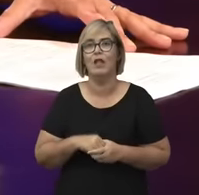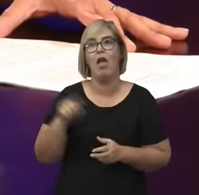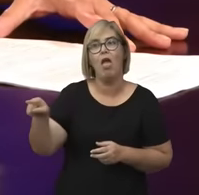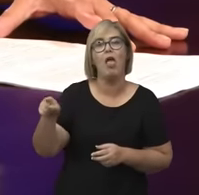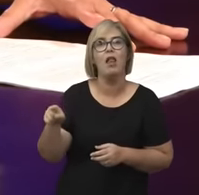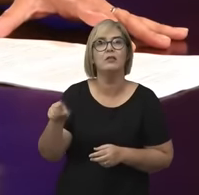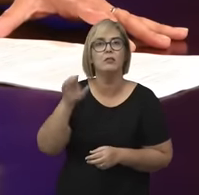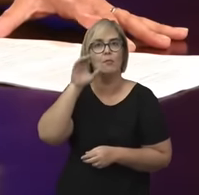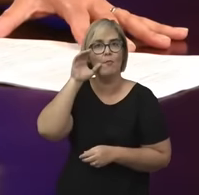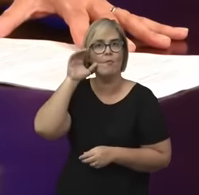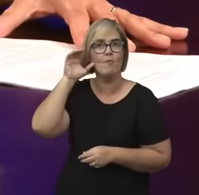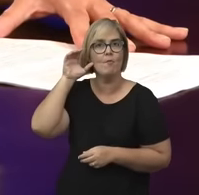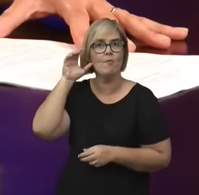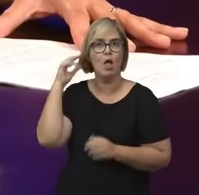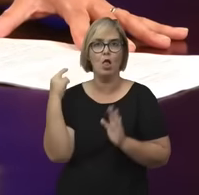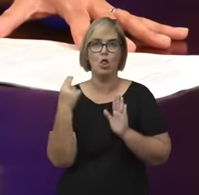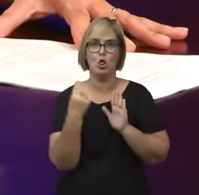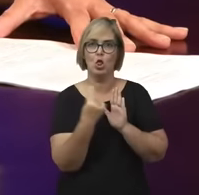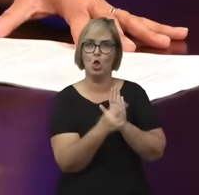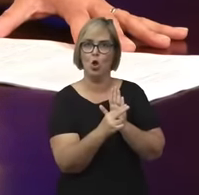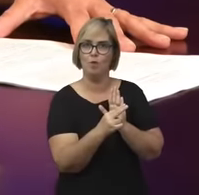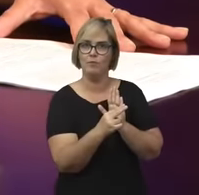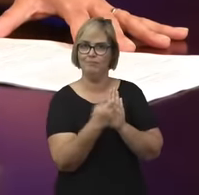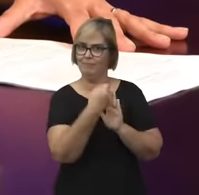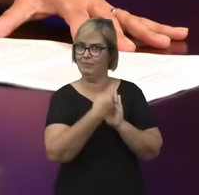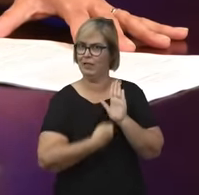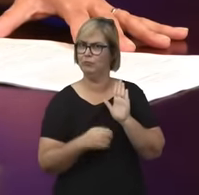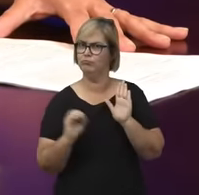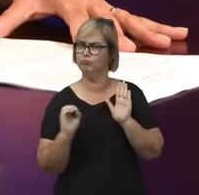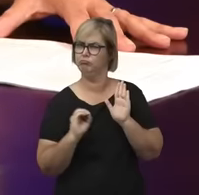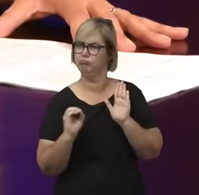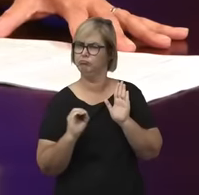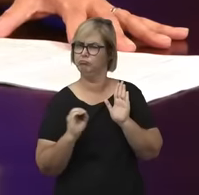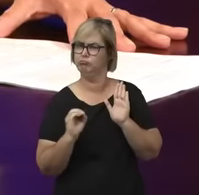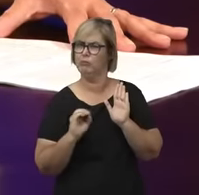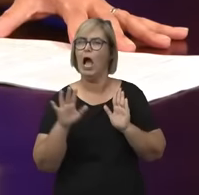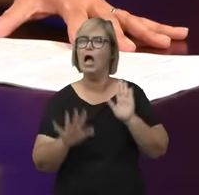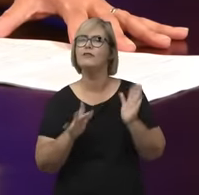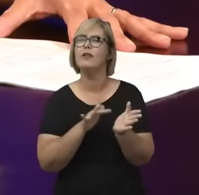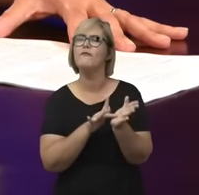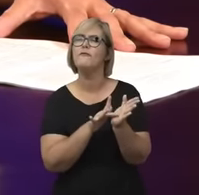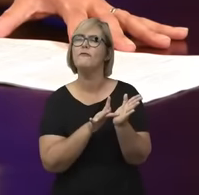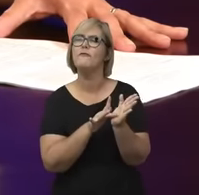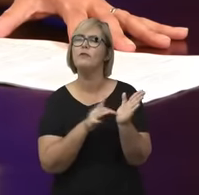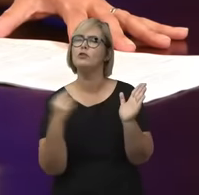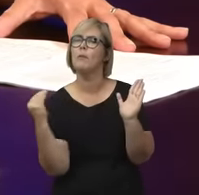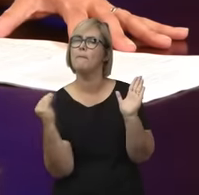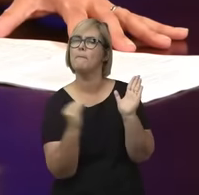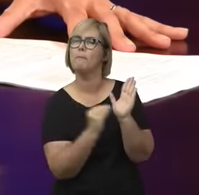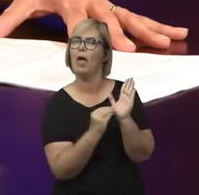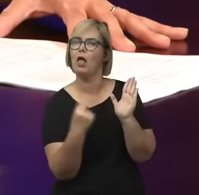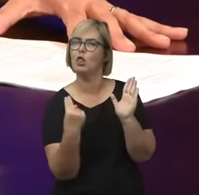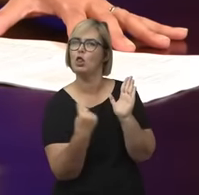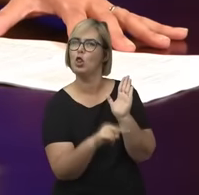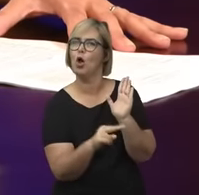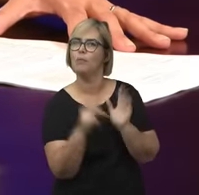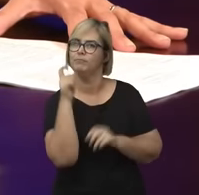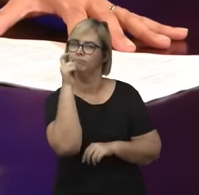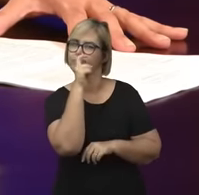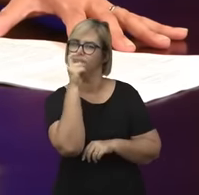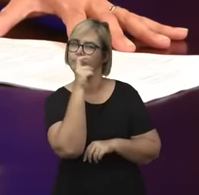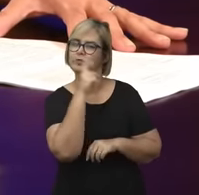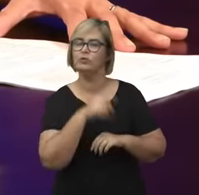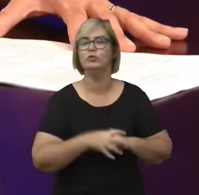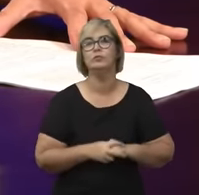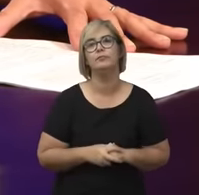os seus textos. Tem outros tipos de autoria anônima, mas, especificamente, muitas mulheres anonimizavam os seus